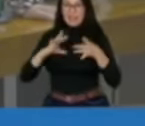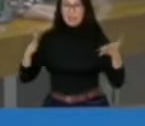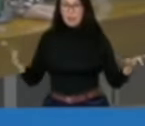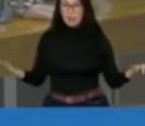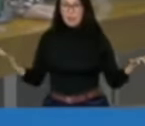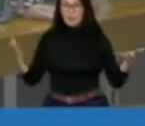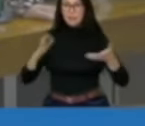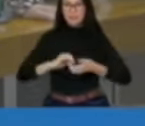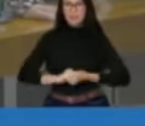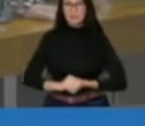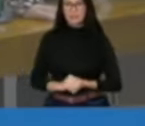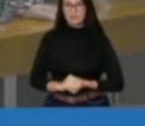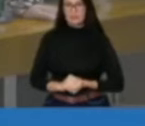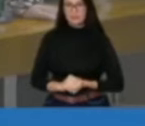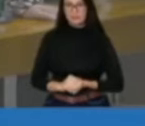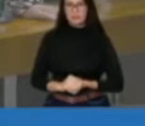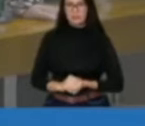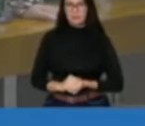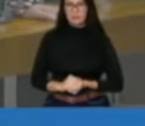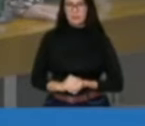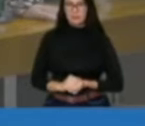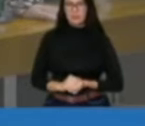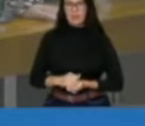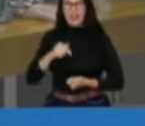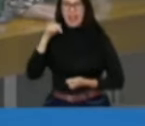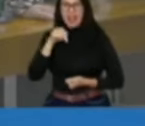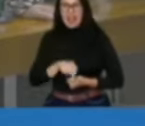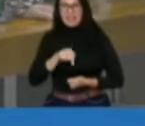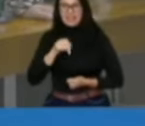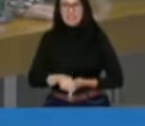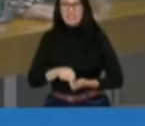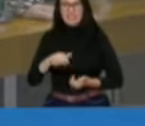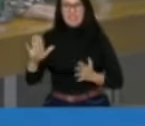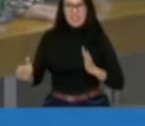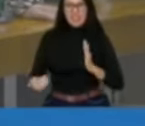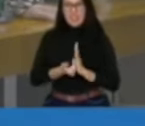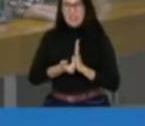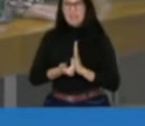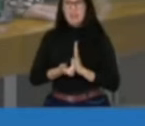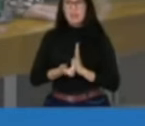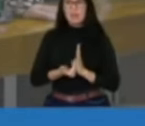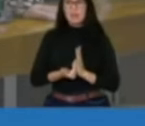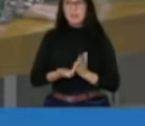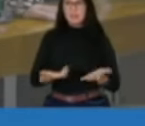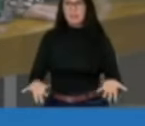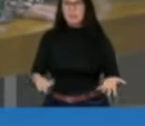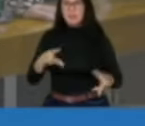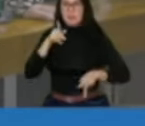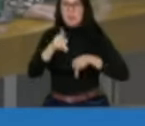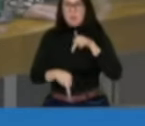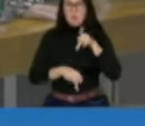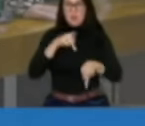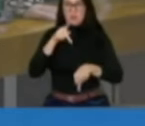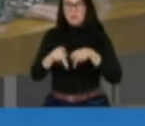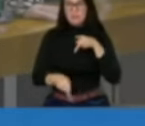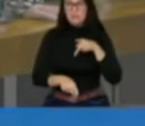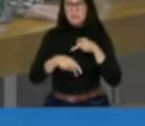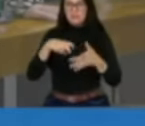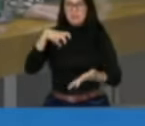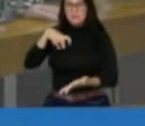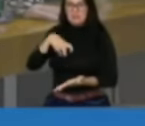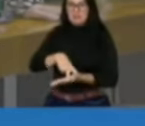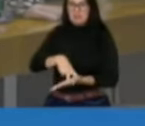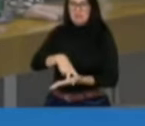concluir a silência o que se busca aqui senhor presidente é fazer com que a nação se dobre aos